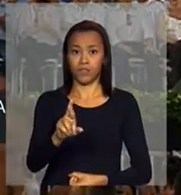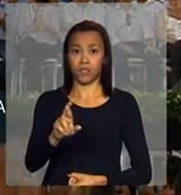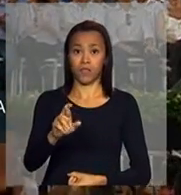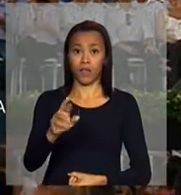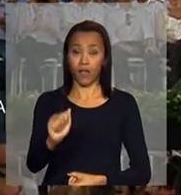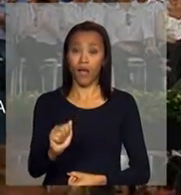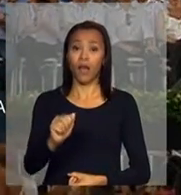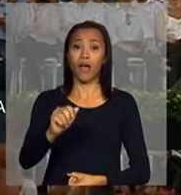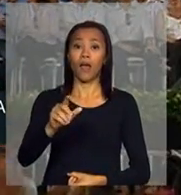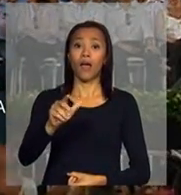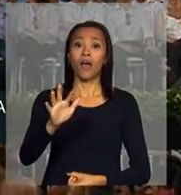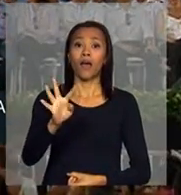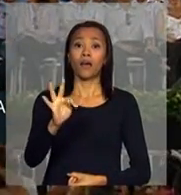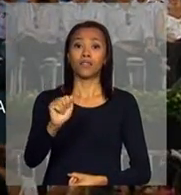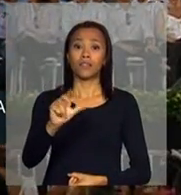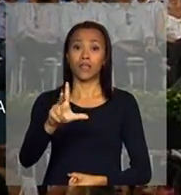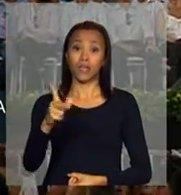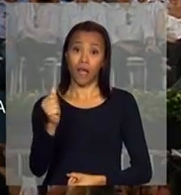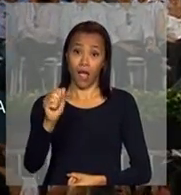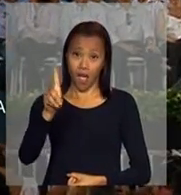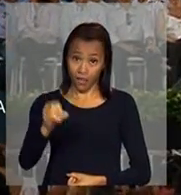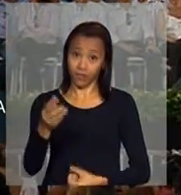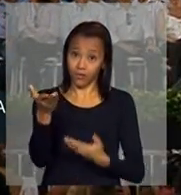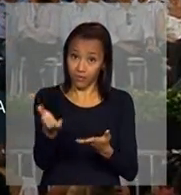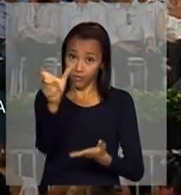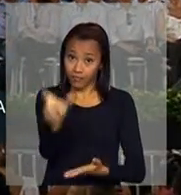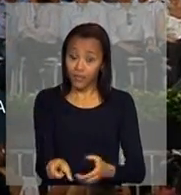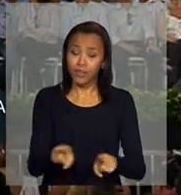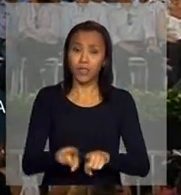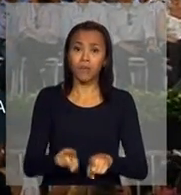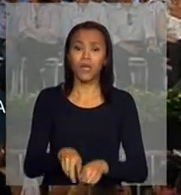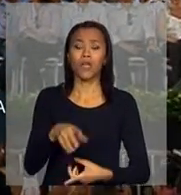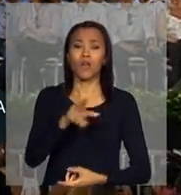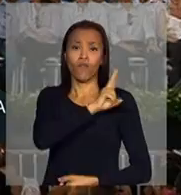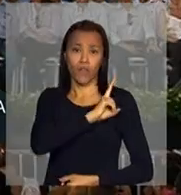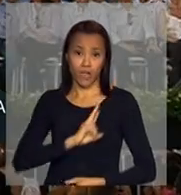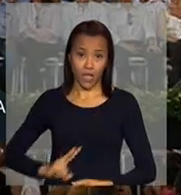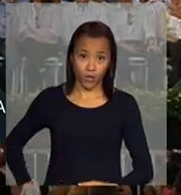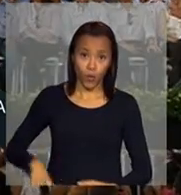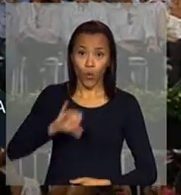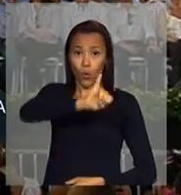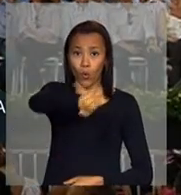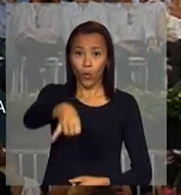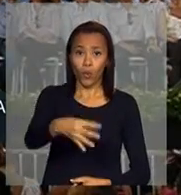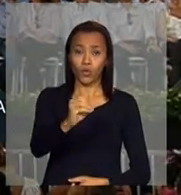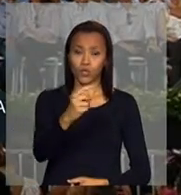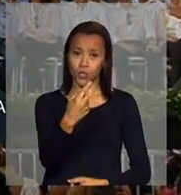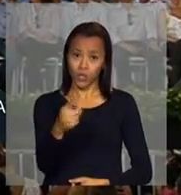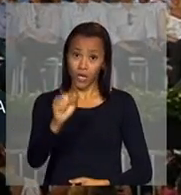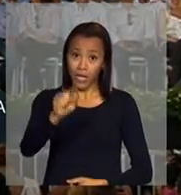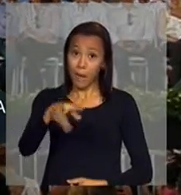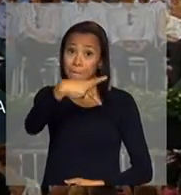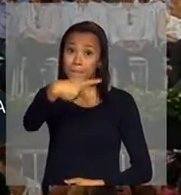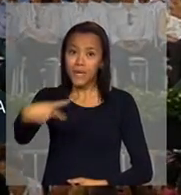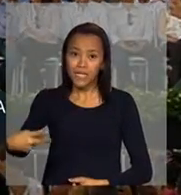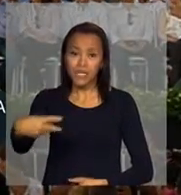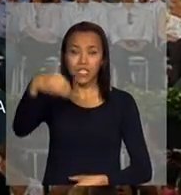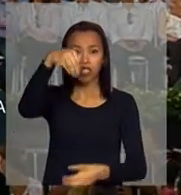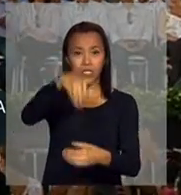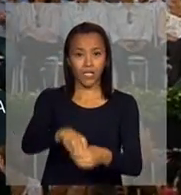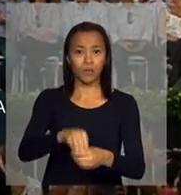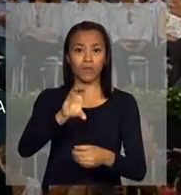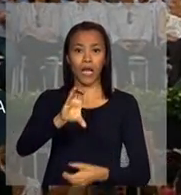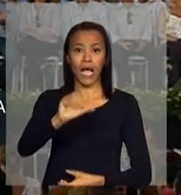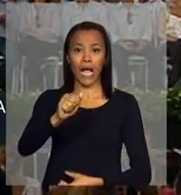Isso aí, Tatiana. O vereador José Raimundo Filho, presidente da Câmara Municipal